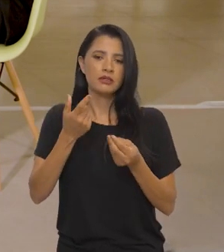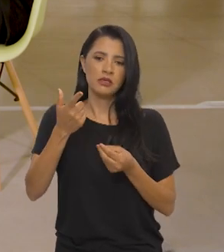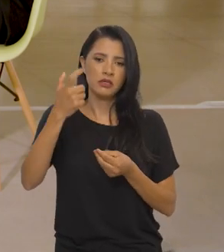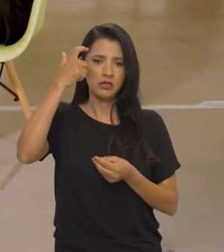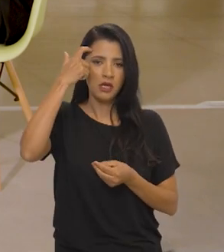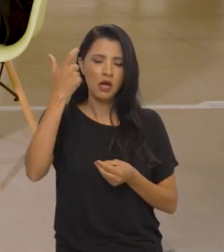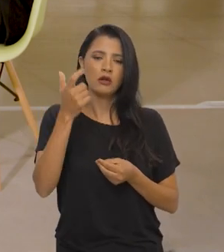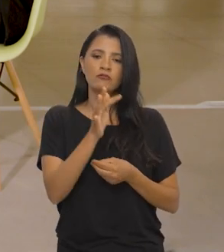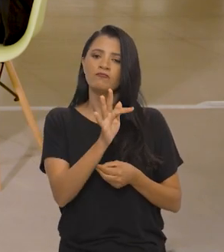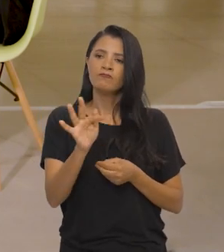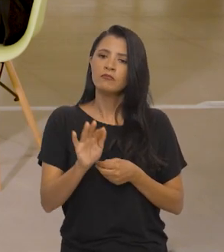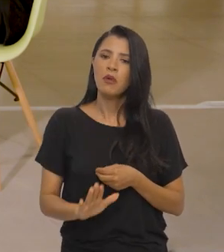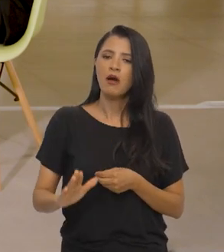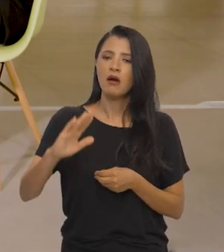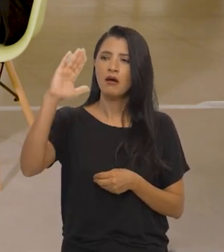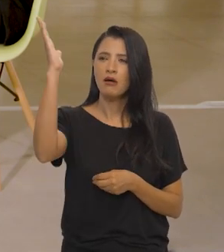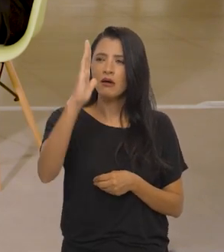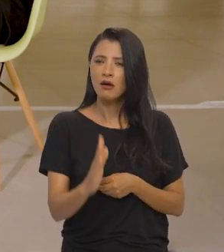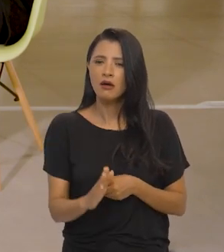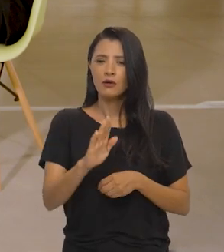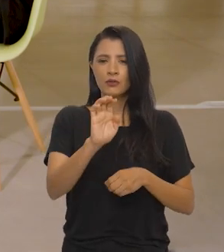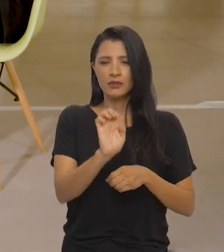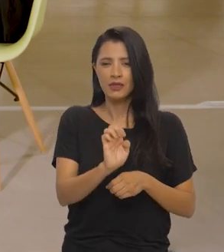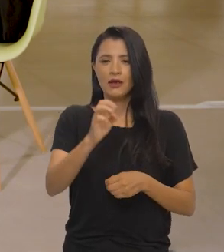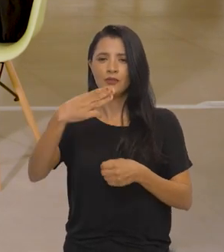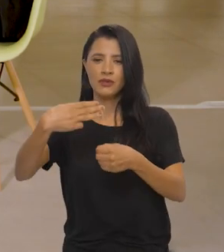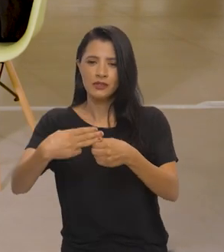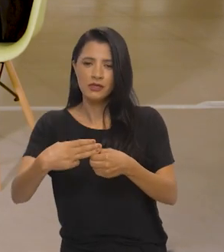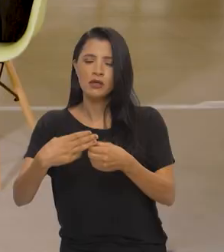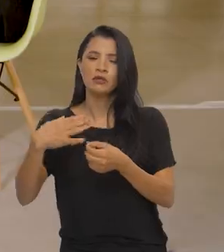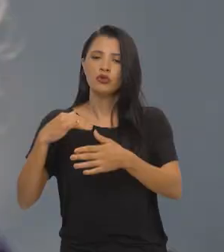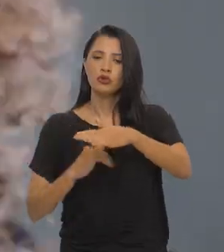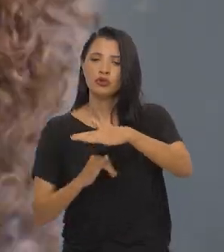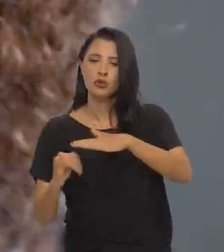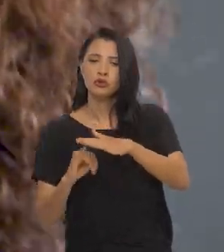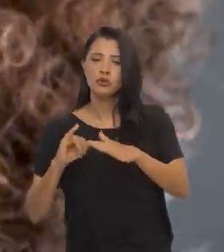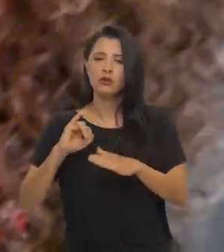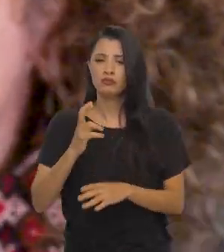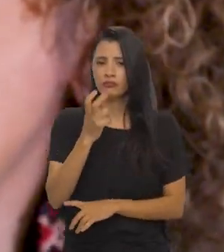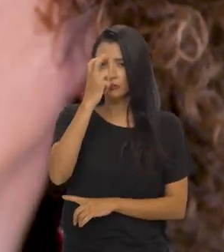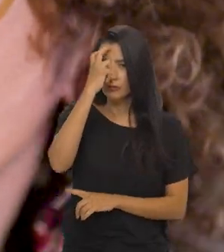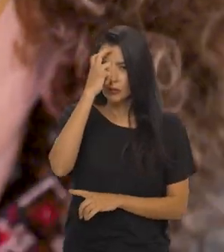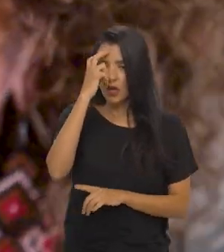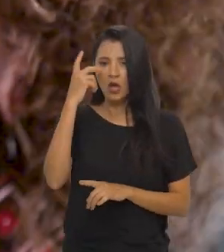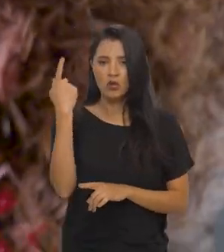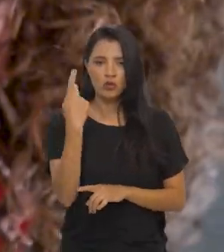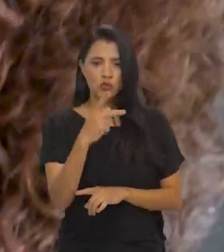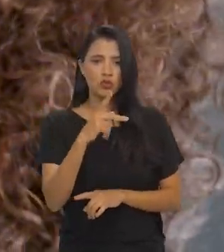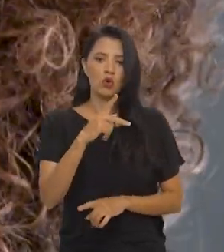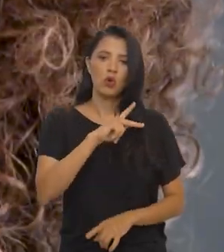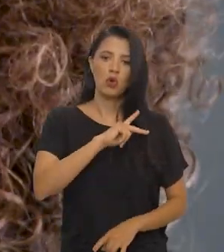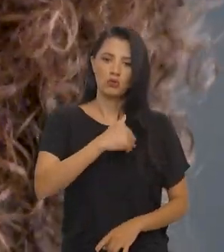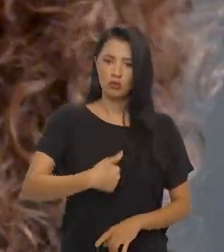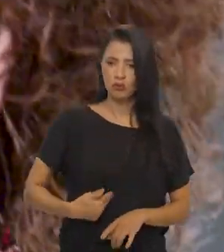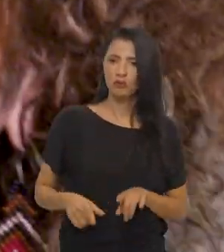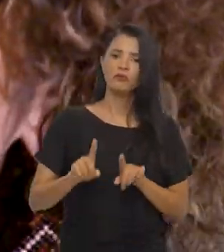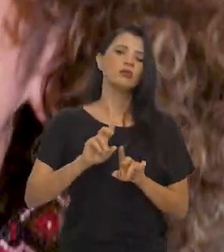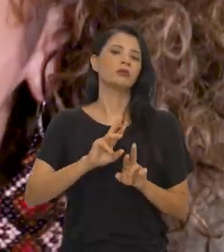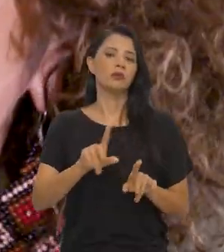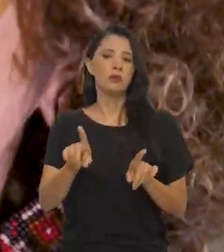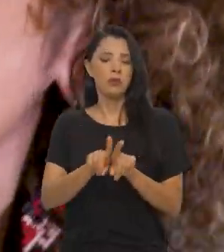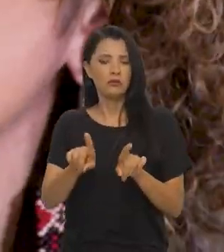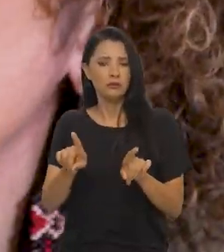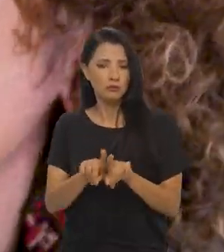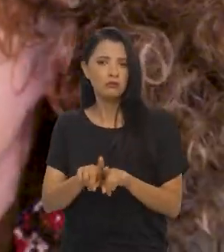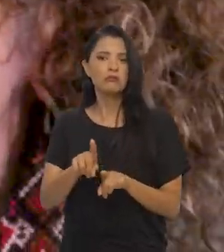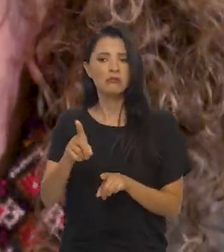de maneira federativa, com estados, municípios, instituições culturais, não só as instituições públicas,